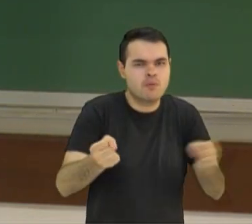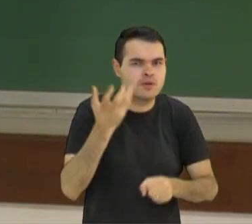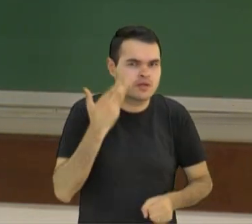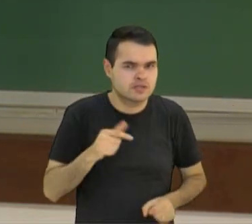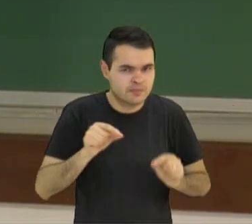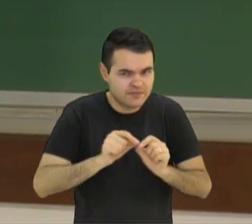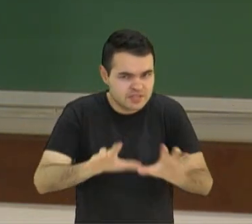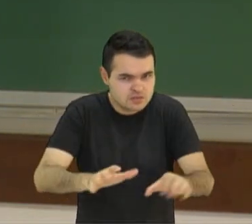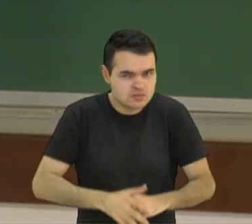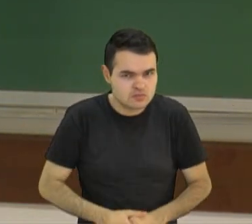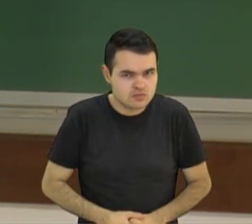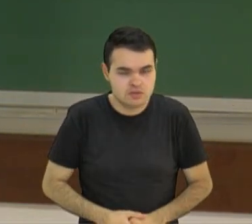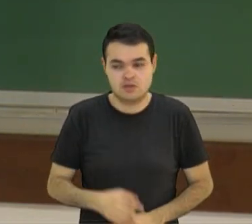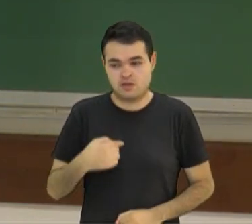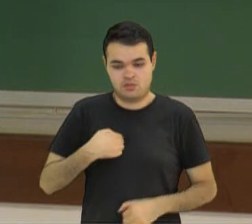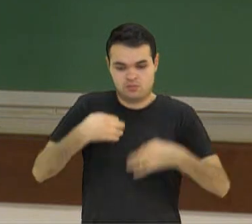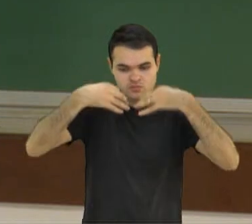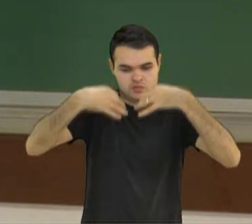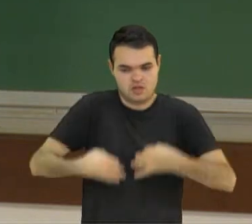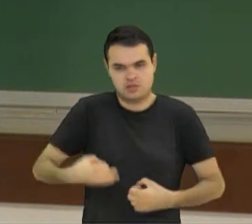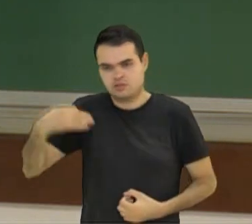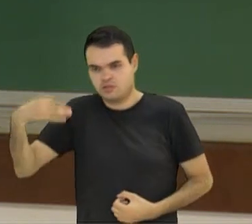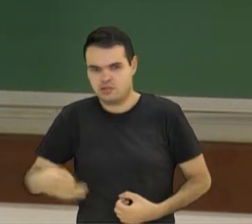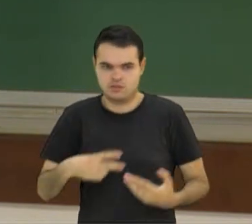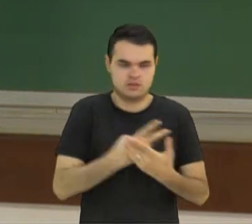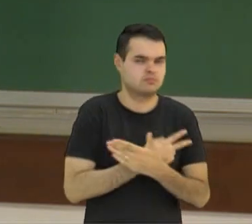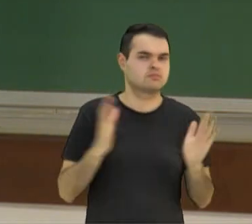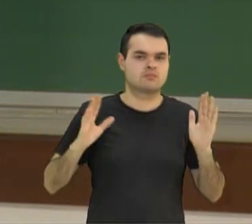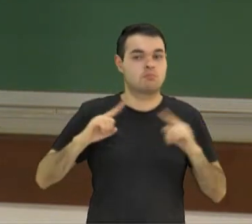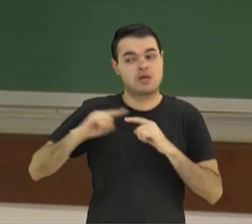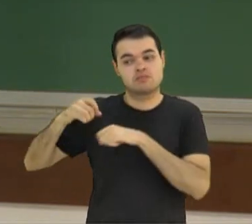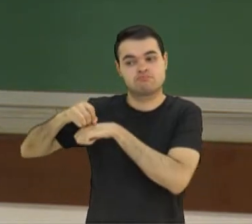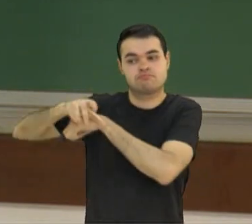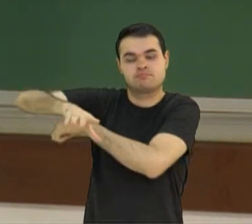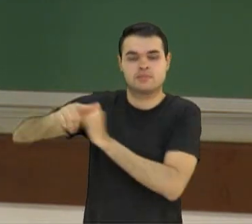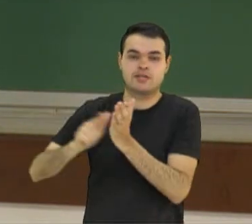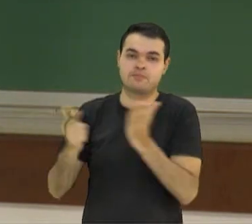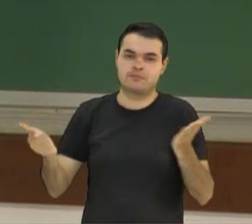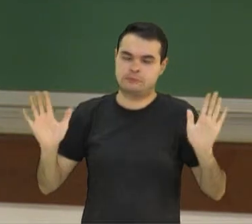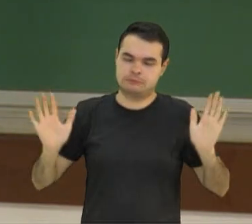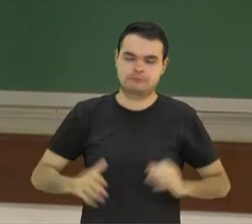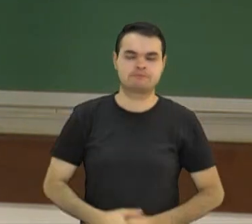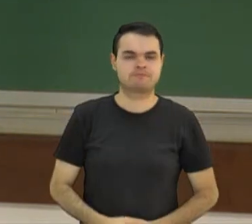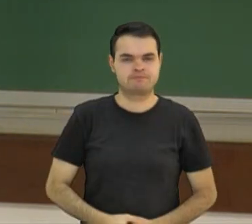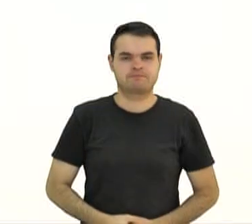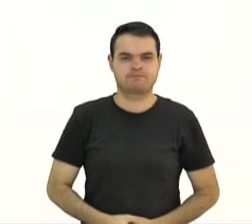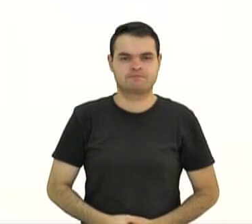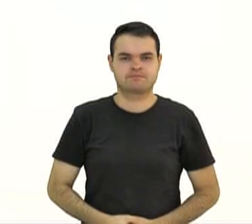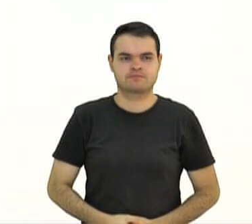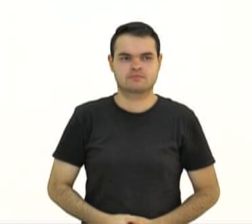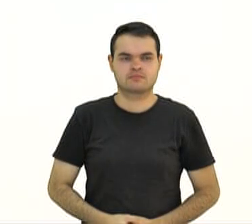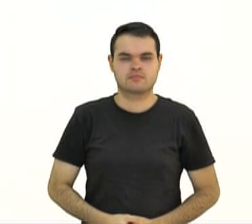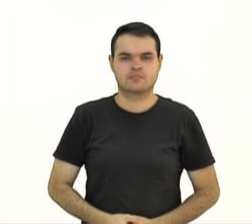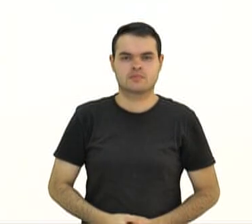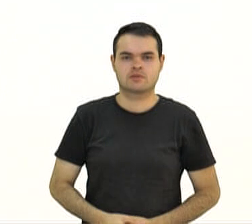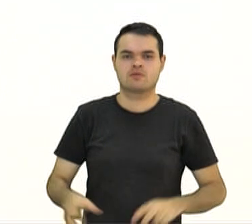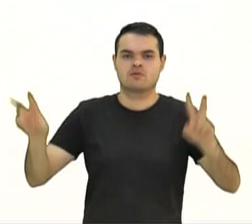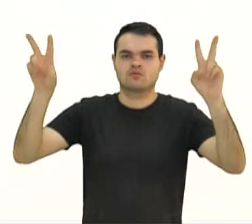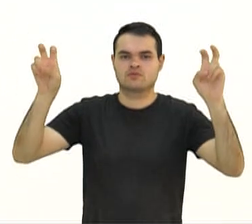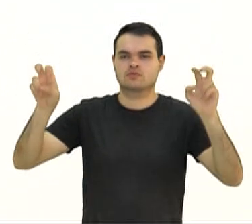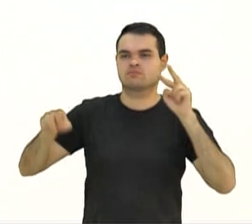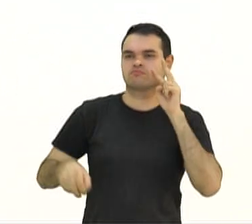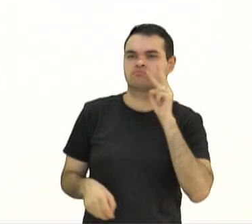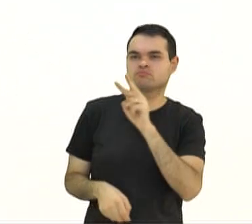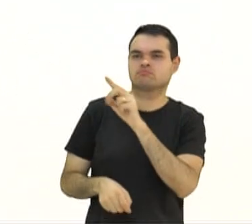estou aqui para julgar o certo e o errado. Mas é esse o tema que a reportagem nos traz. Ao ler o título, que